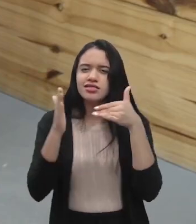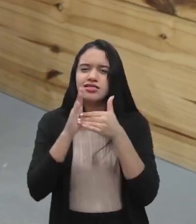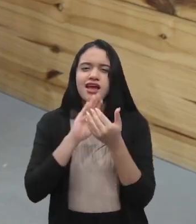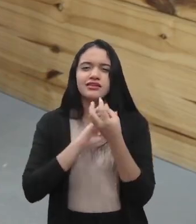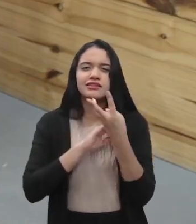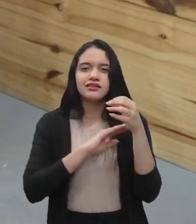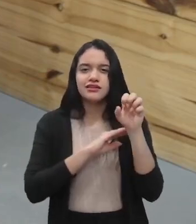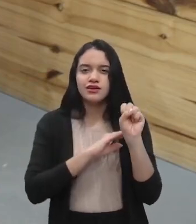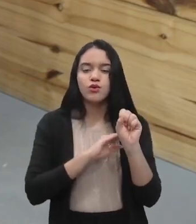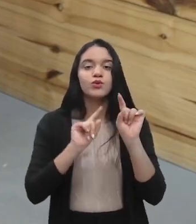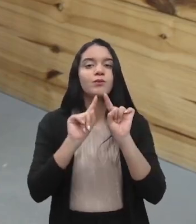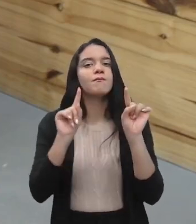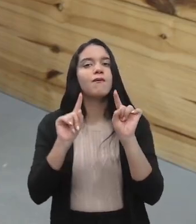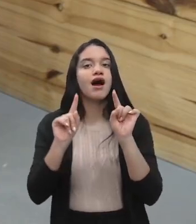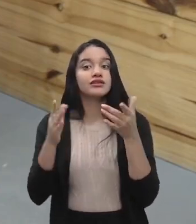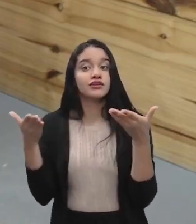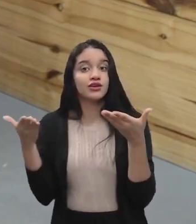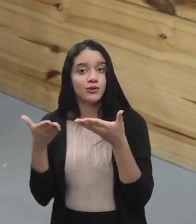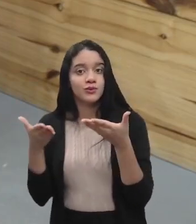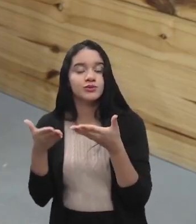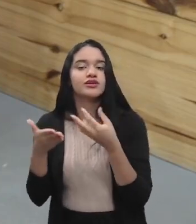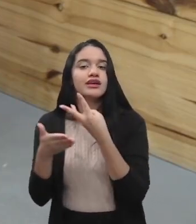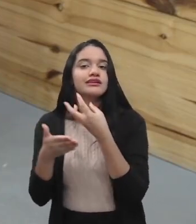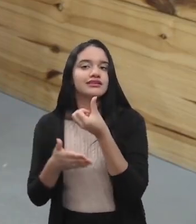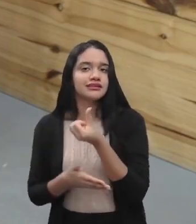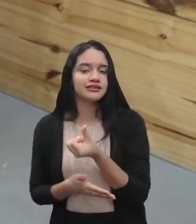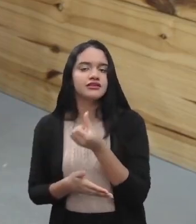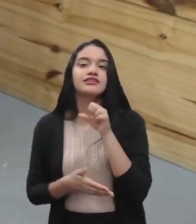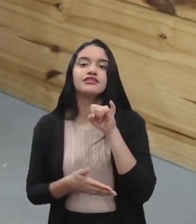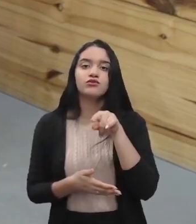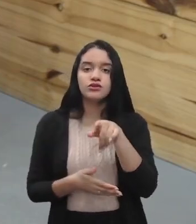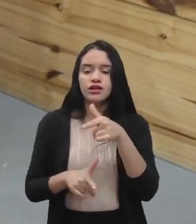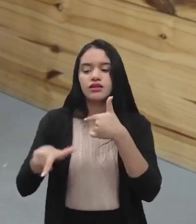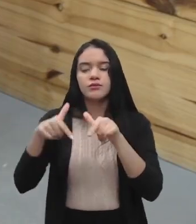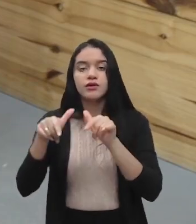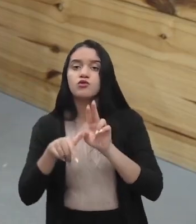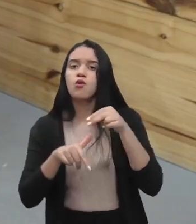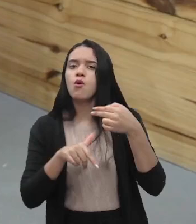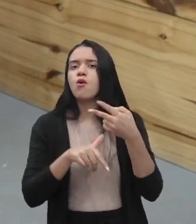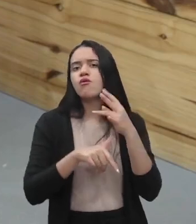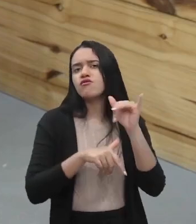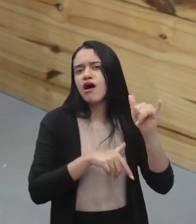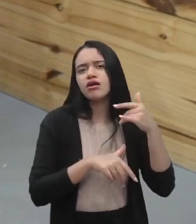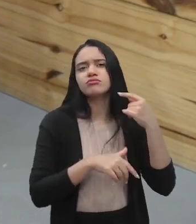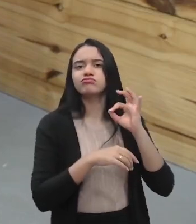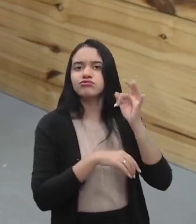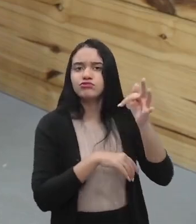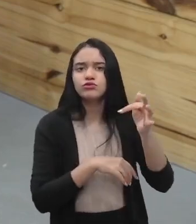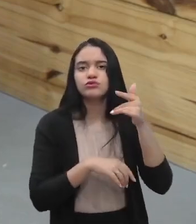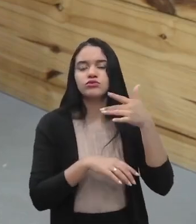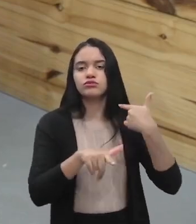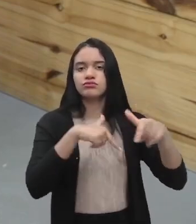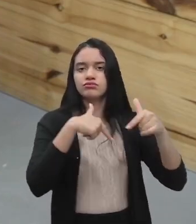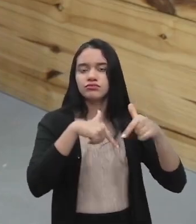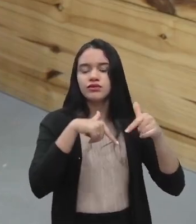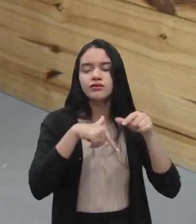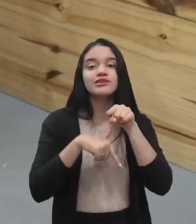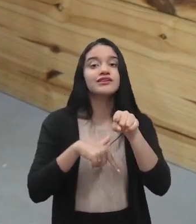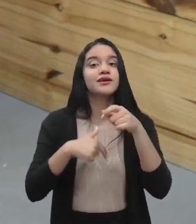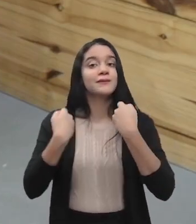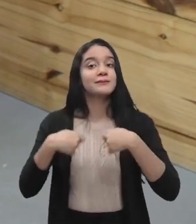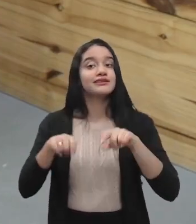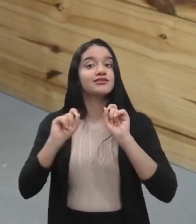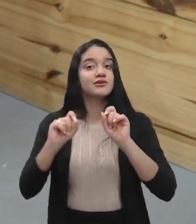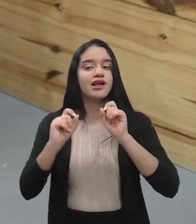mas são 36. Se você está trabalhando ou vai trabalhar em uma determinada atividade, você precisa